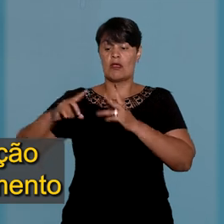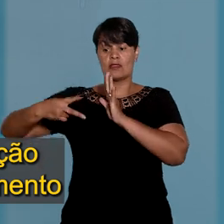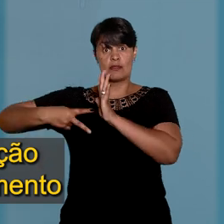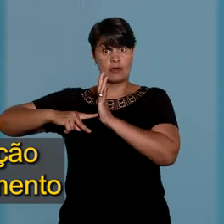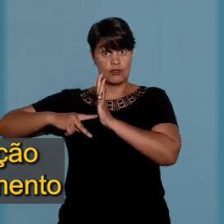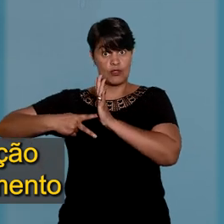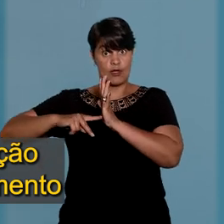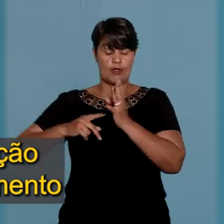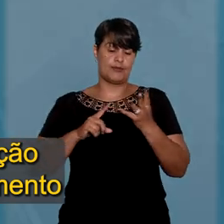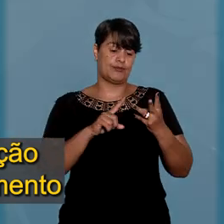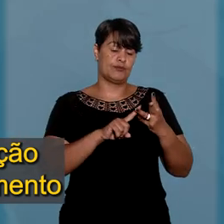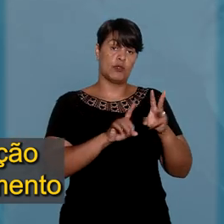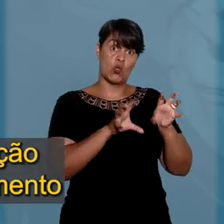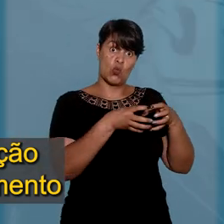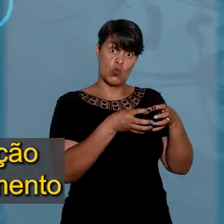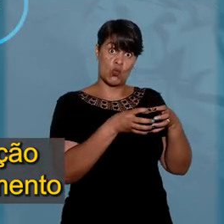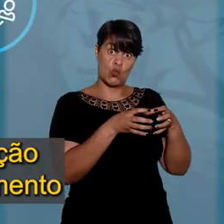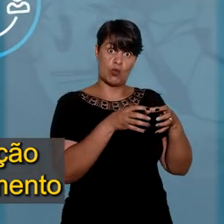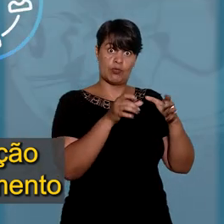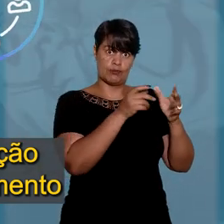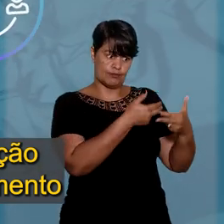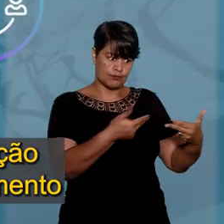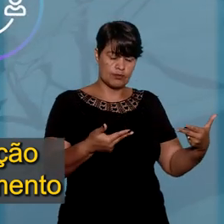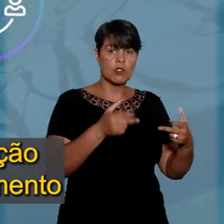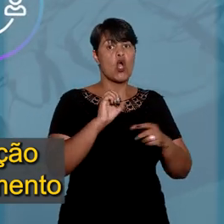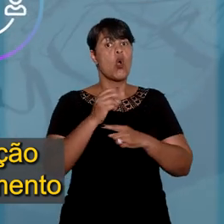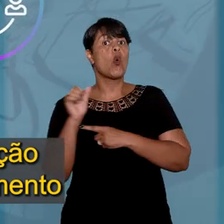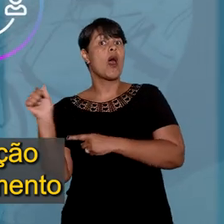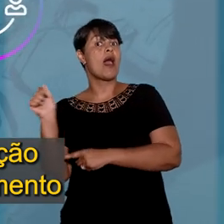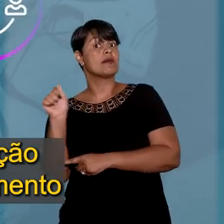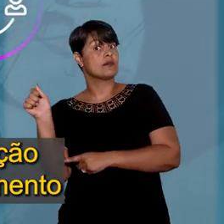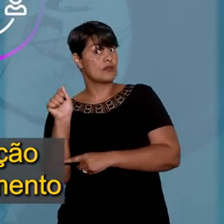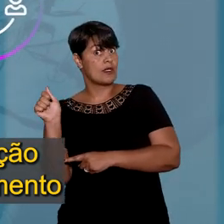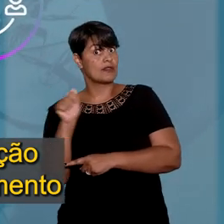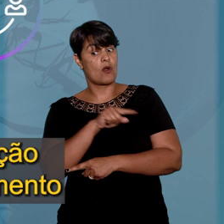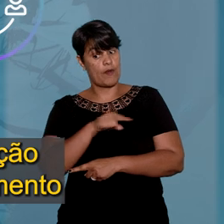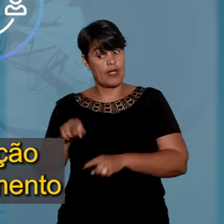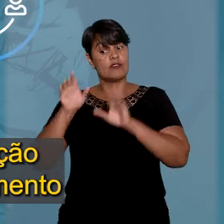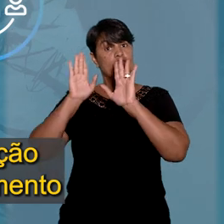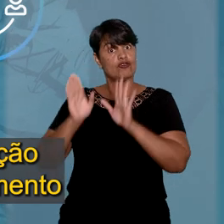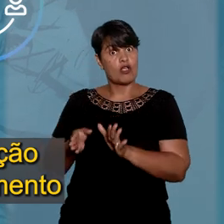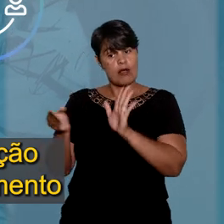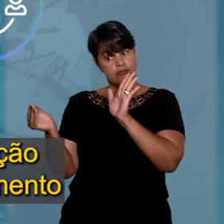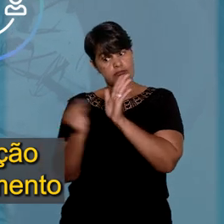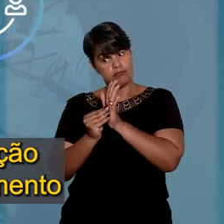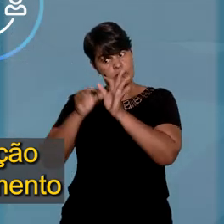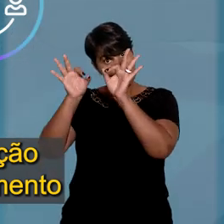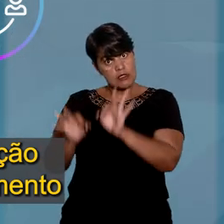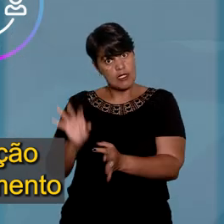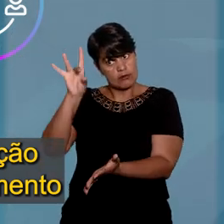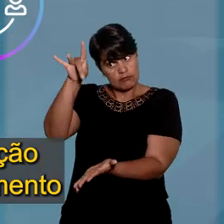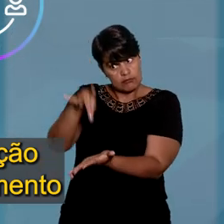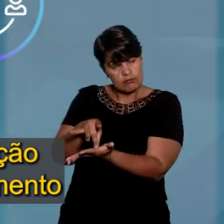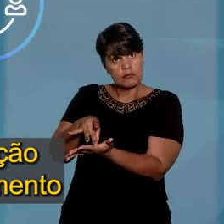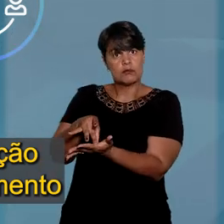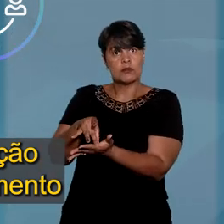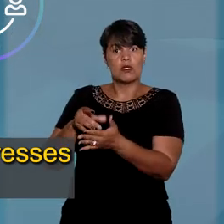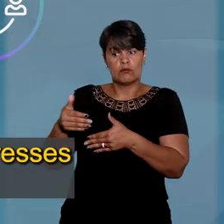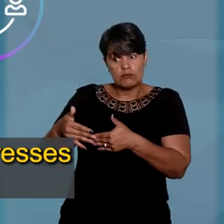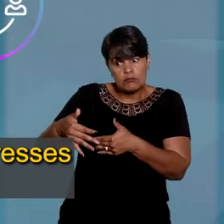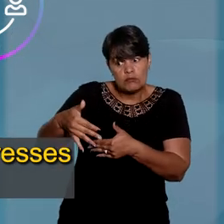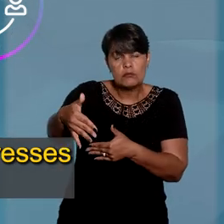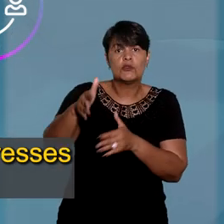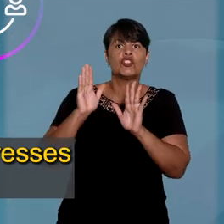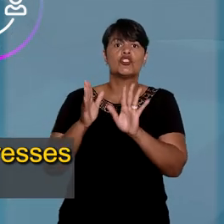sindical, entidade de classe ou associação, que seja legalmente constituída e esteja em funcionamento